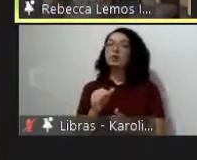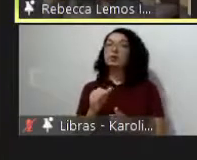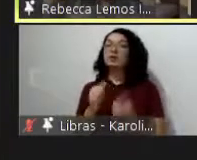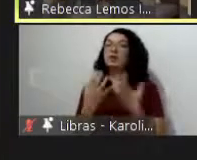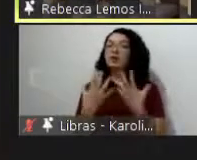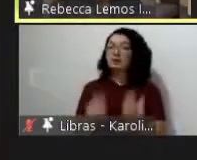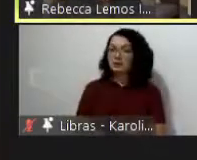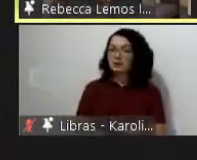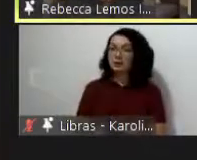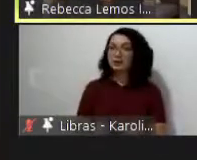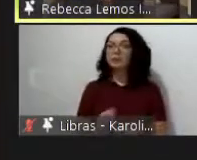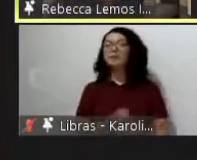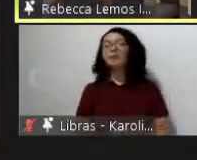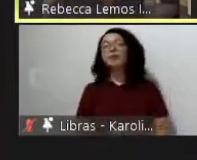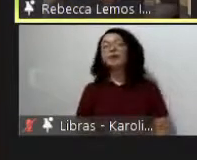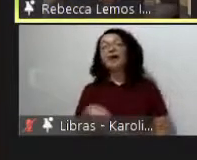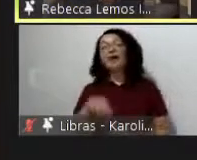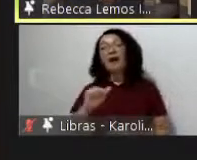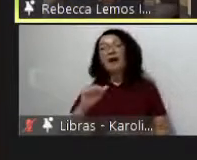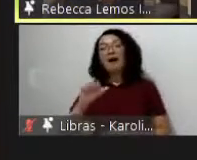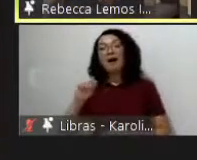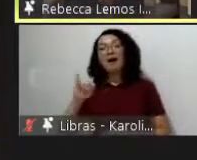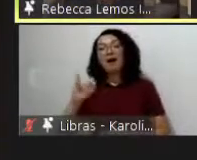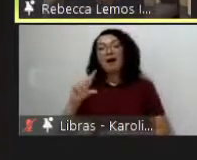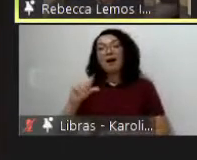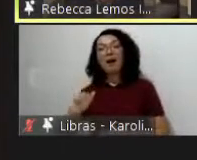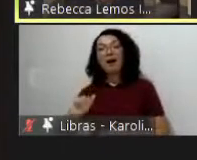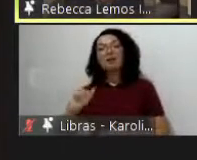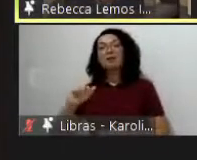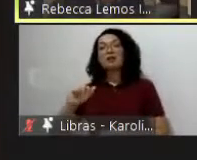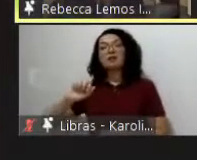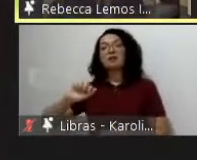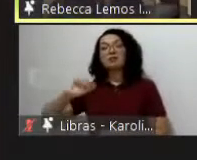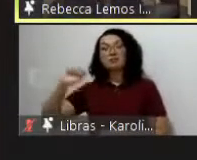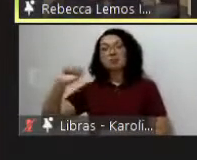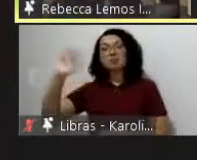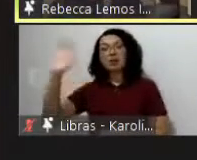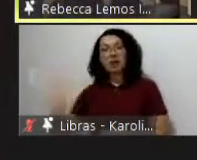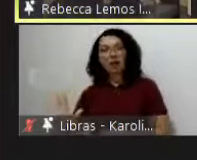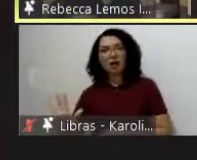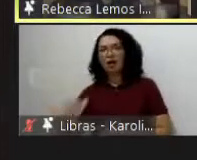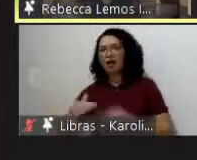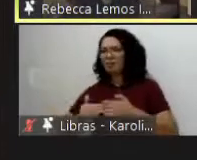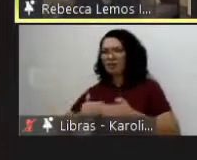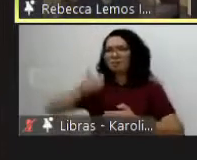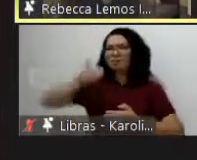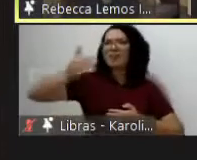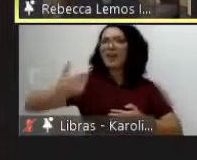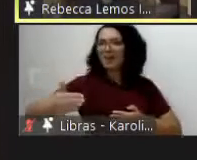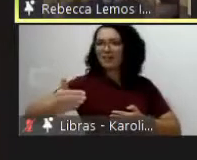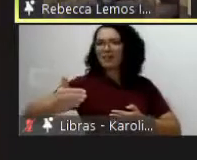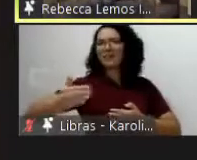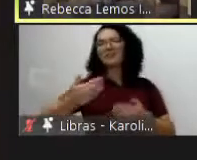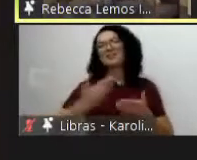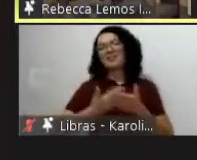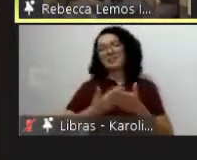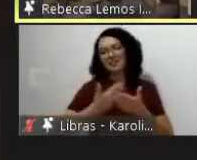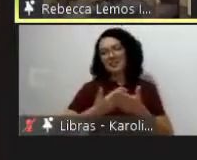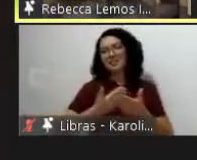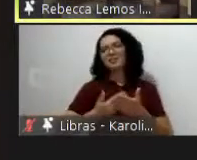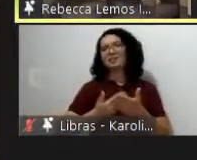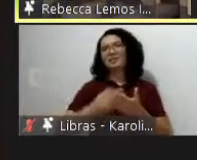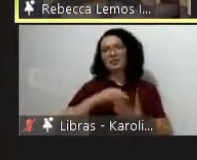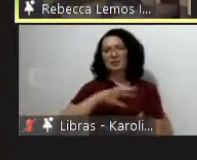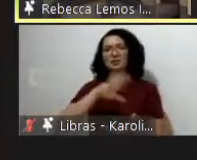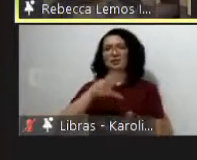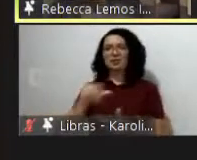Ásia tem saído muita frente nesse debate dos estudos globais nós criamos esse projeto junto